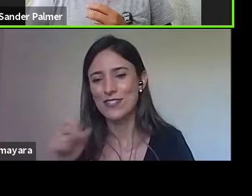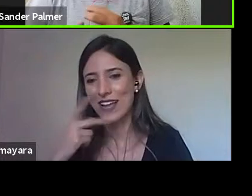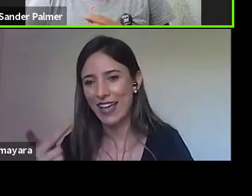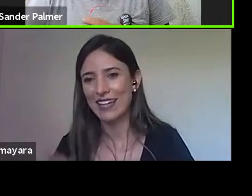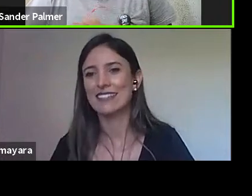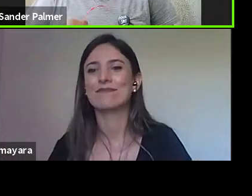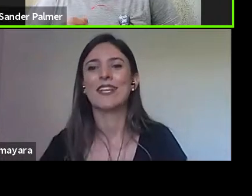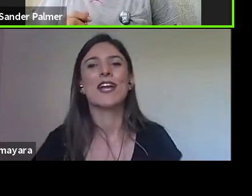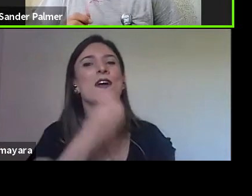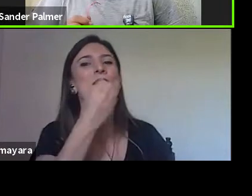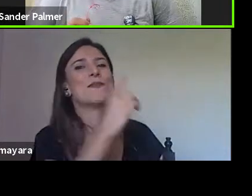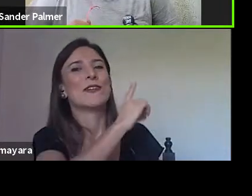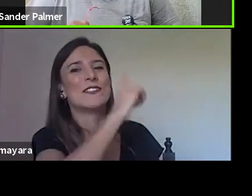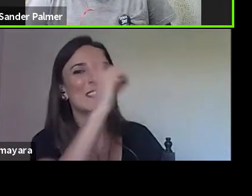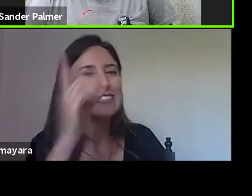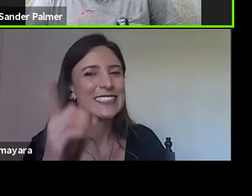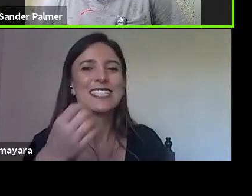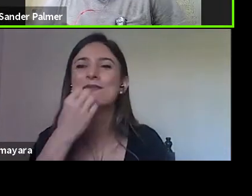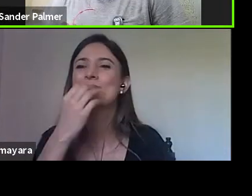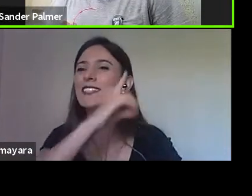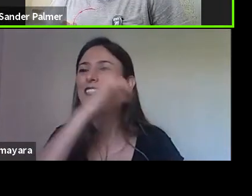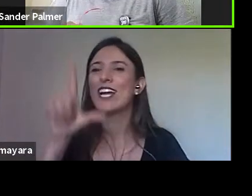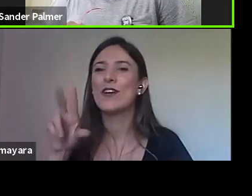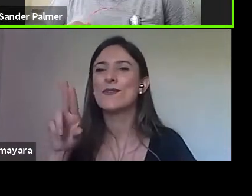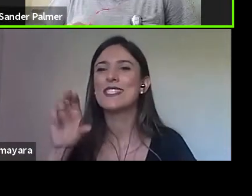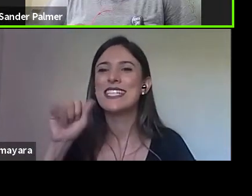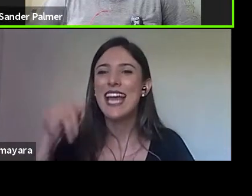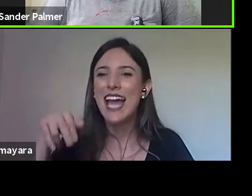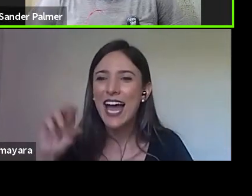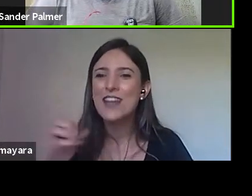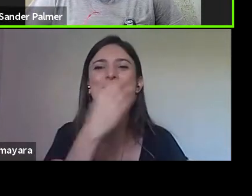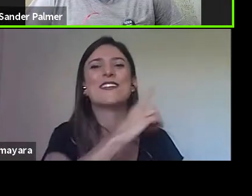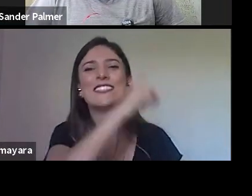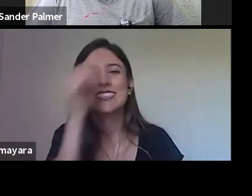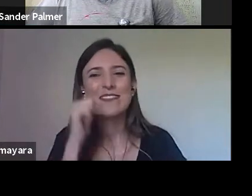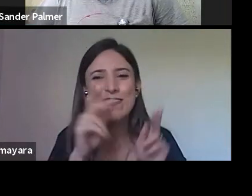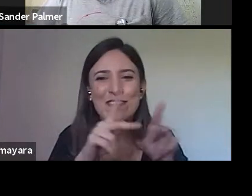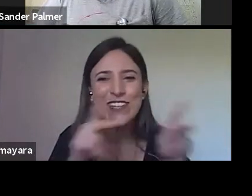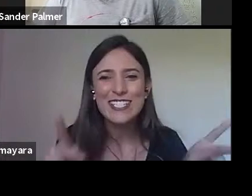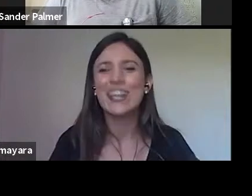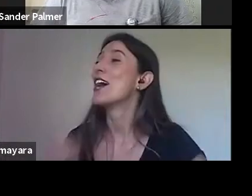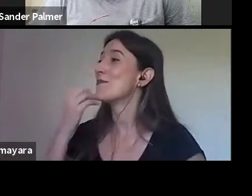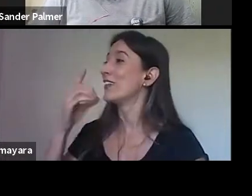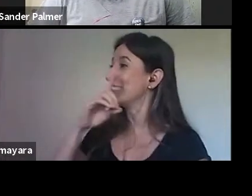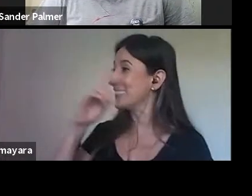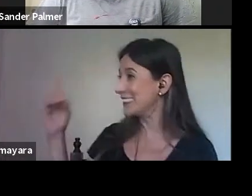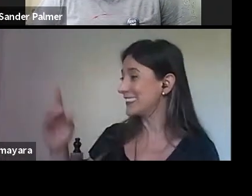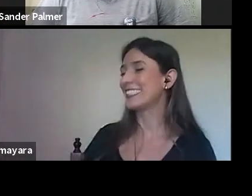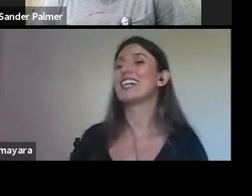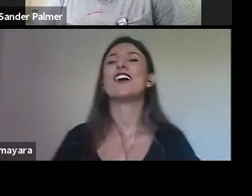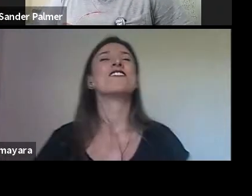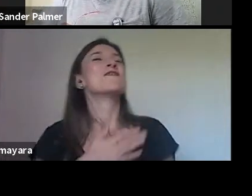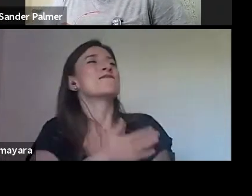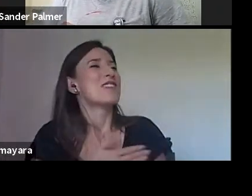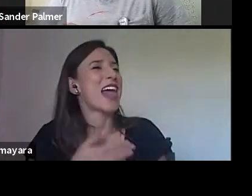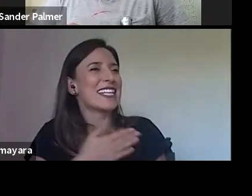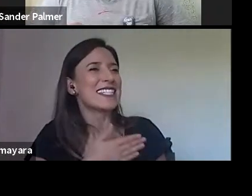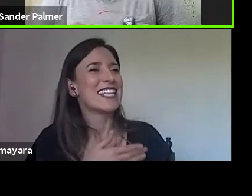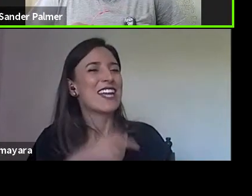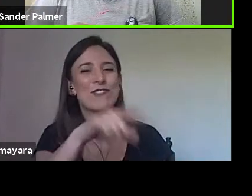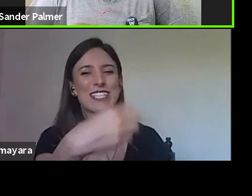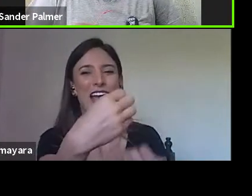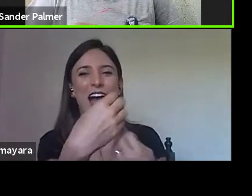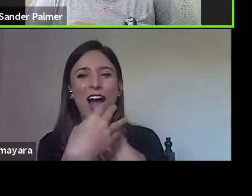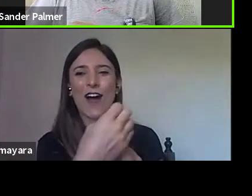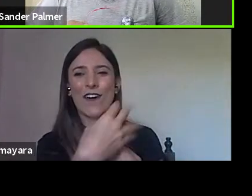Bom dia, bom dia, Luciano, bom dia, professora, é um prazer escutar a sua aula no dia de